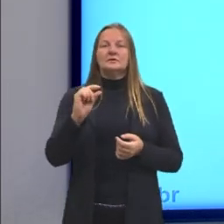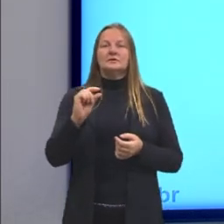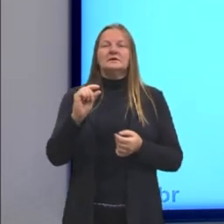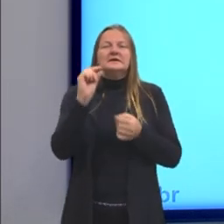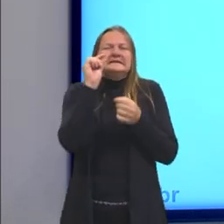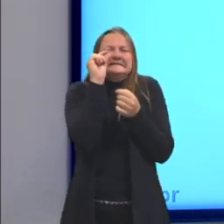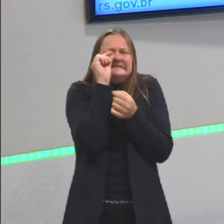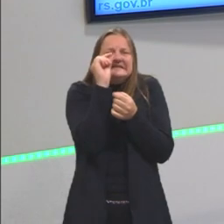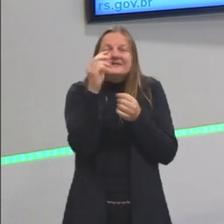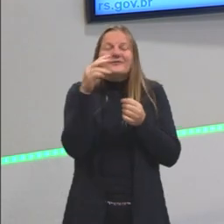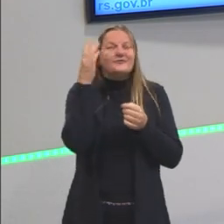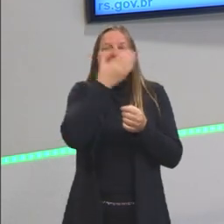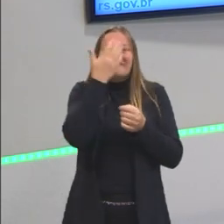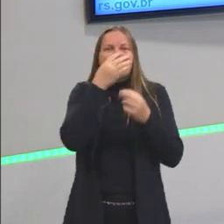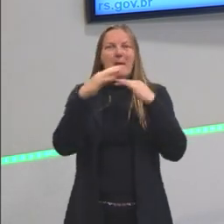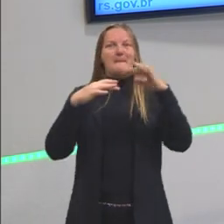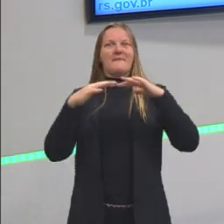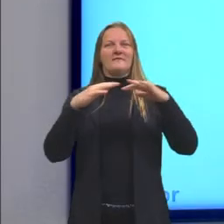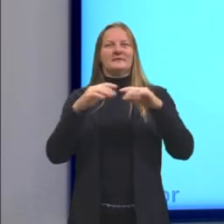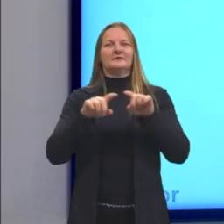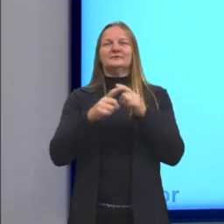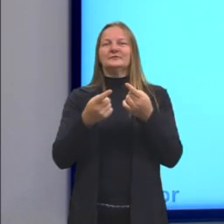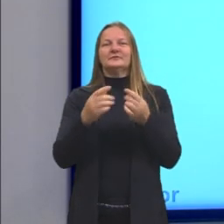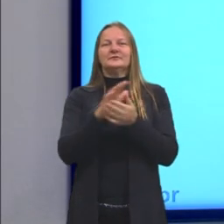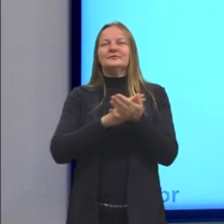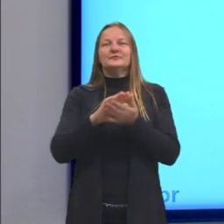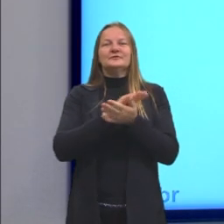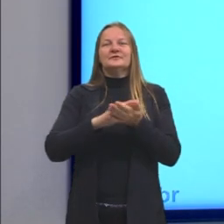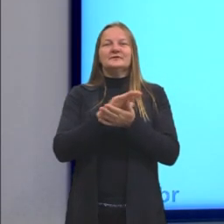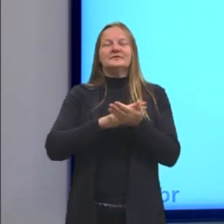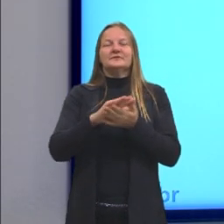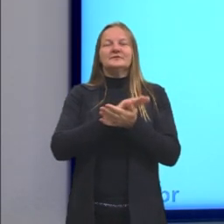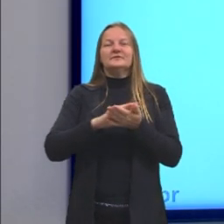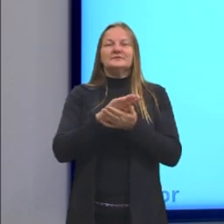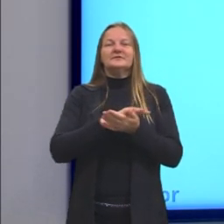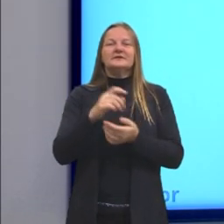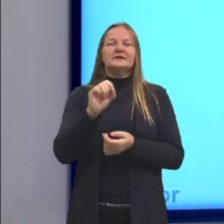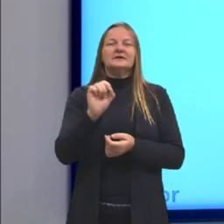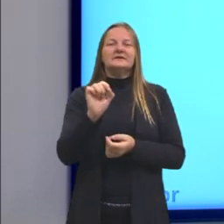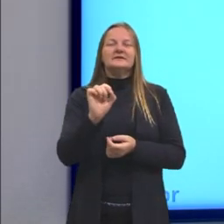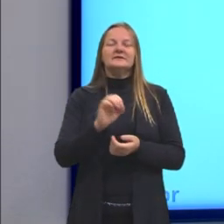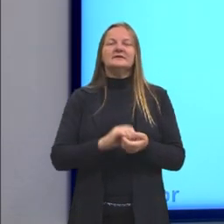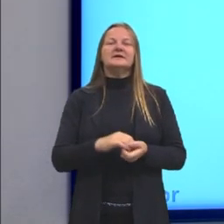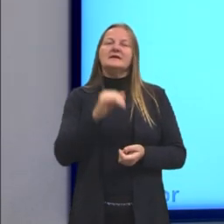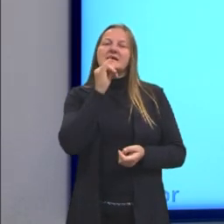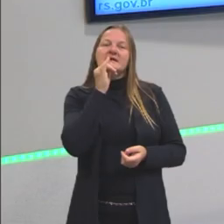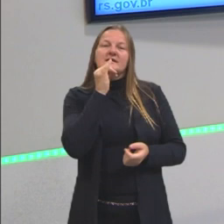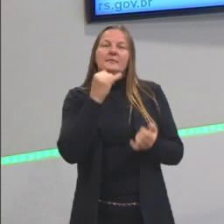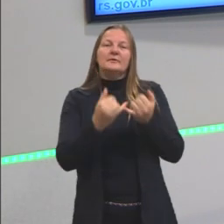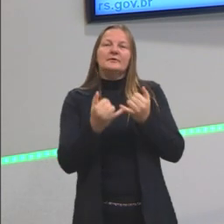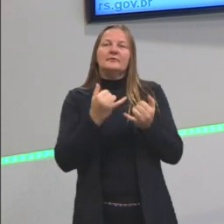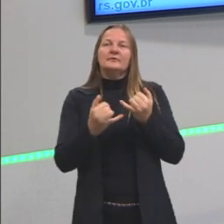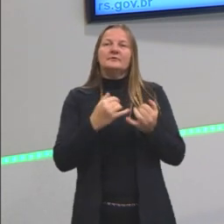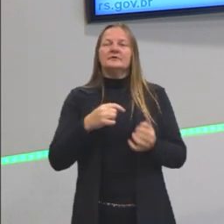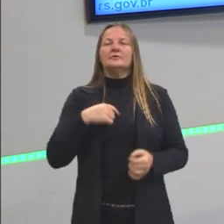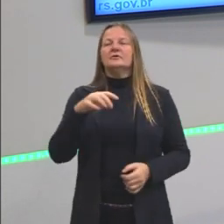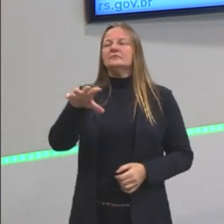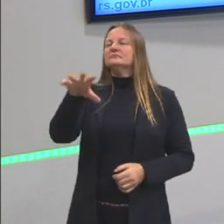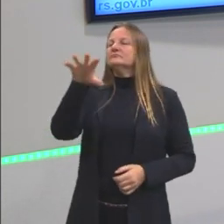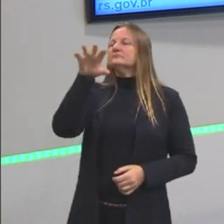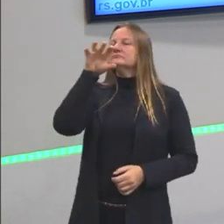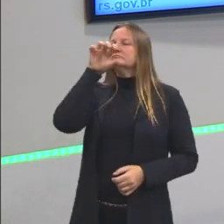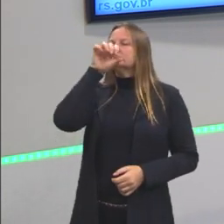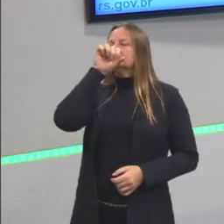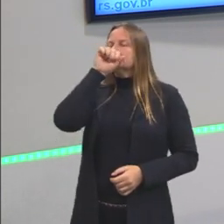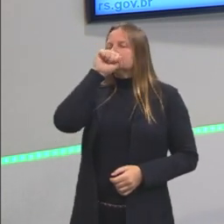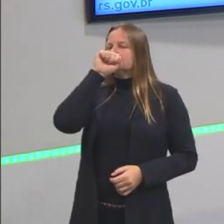observar isso. E eles não têm idade. O que eu quero dizer com isso? Por exemplo, eu estou aqui respirando o ar,